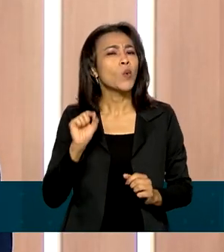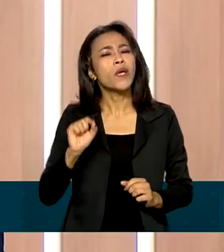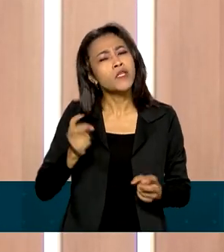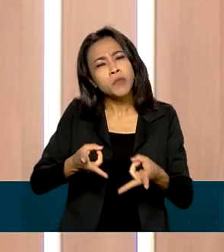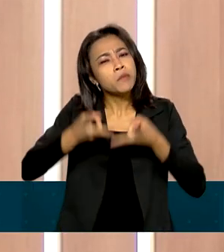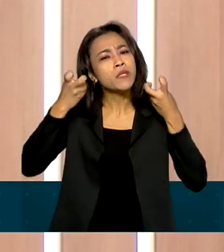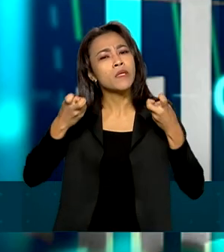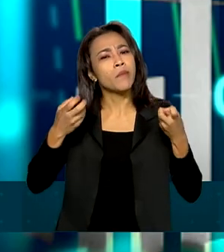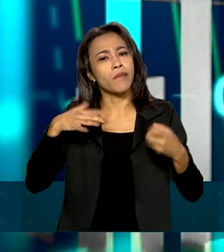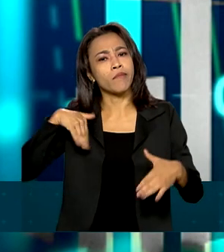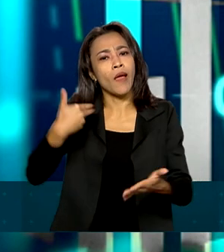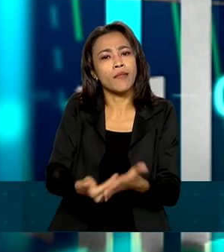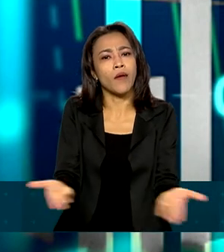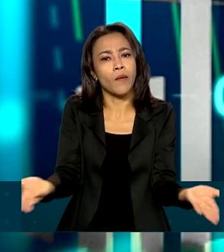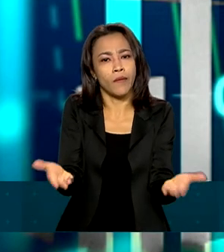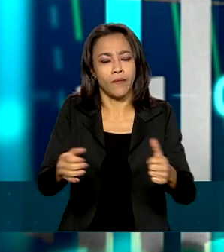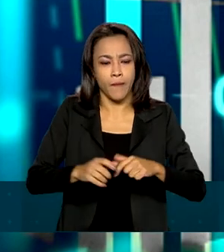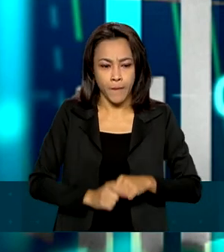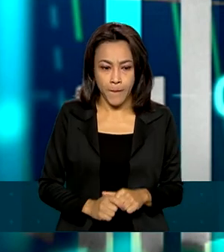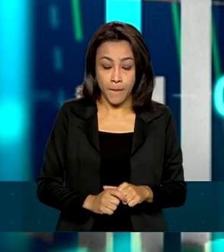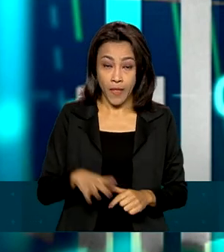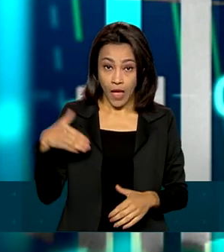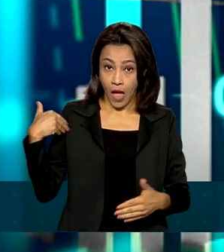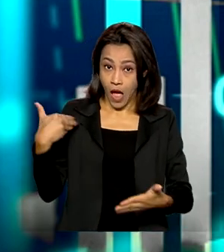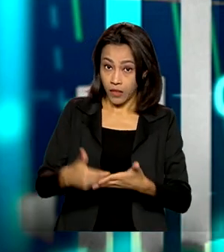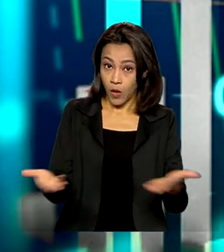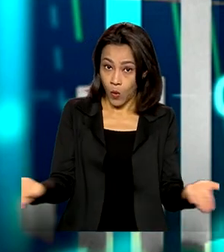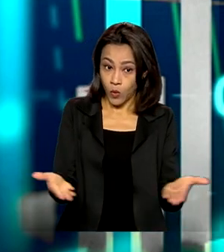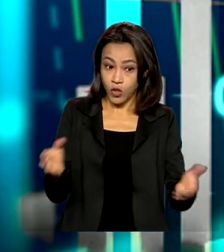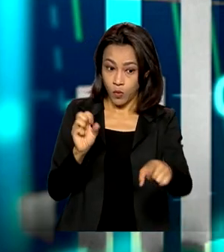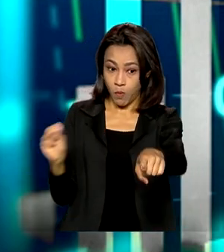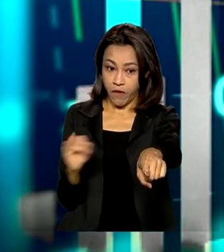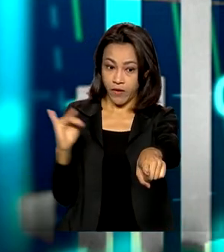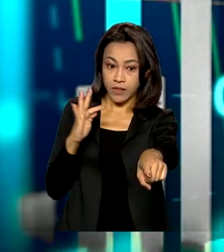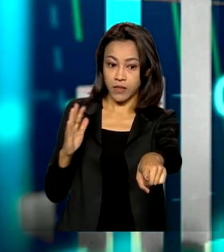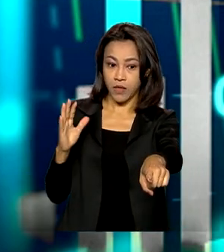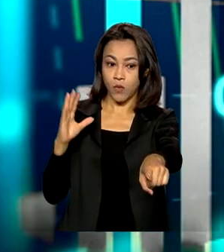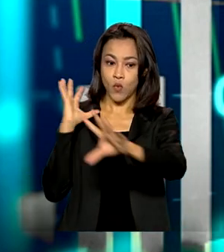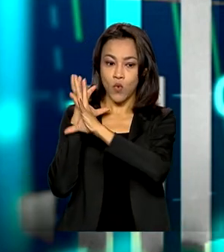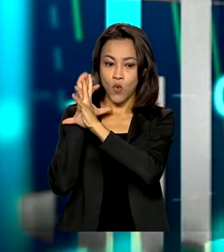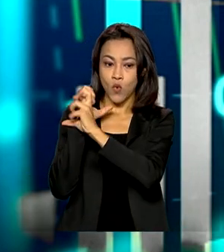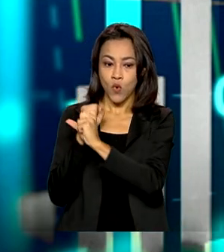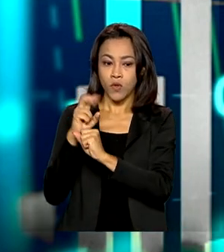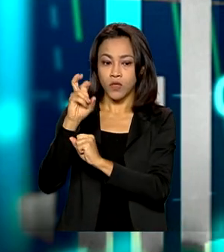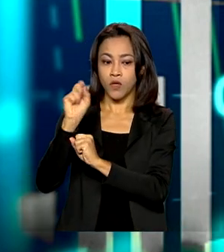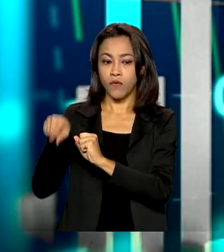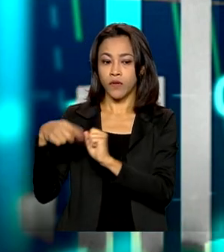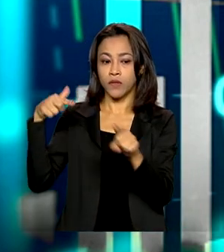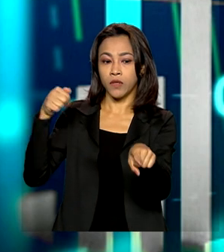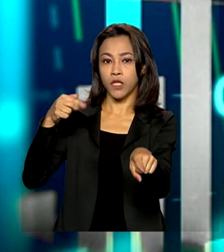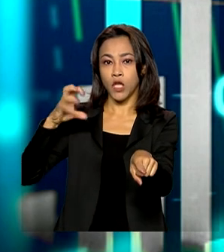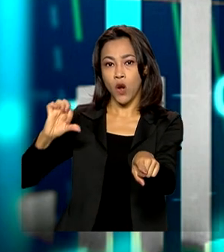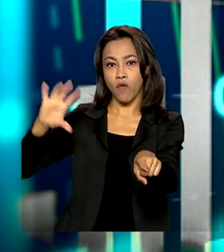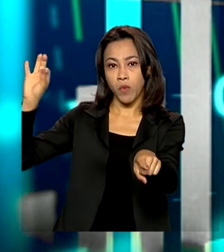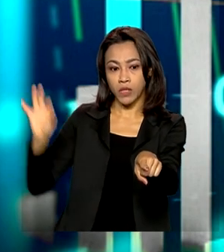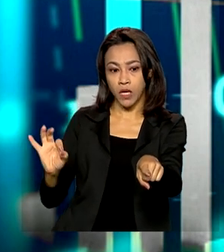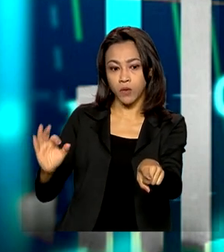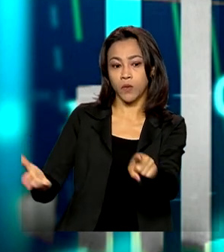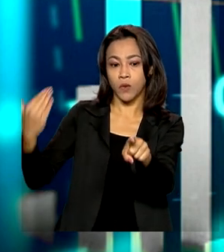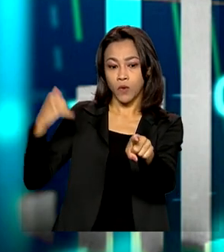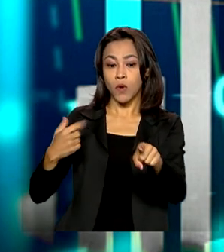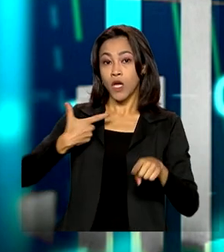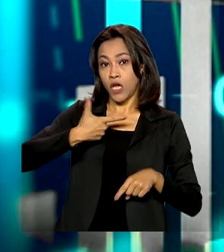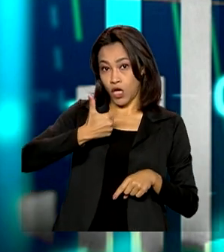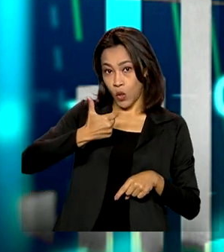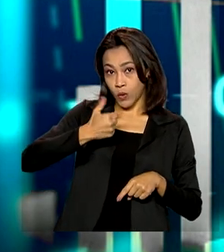agora? Nós temos, portanto, até esse momento, uma inflação acumulada de 5,79% e nos últimos 12